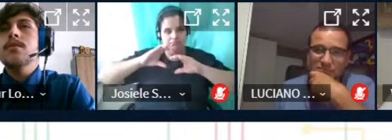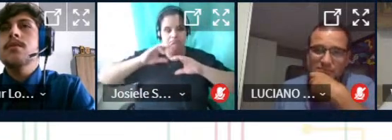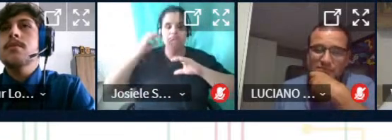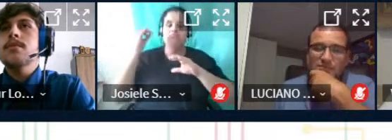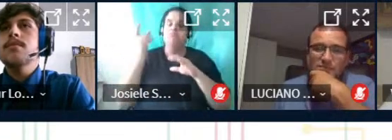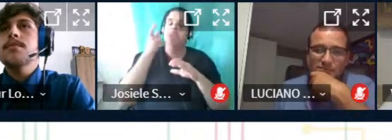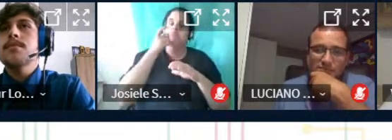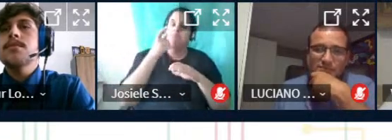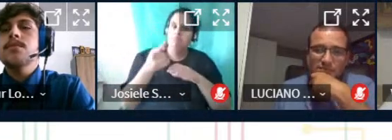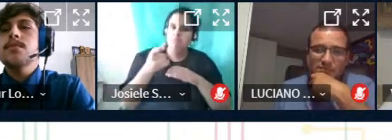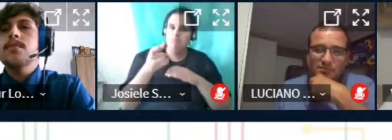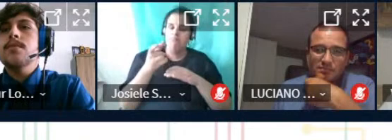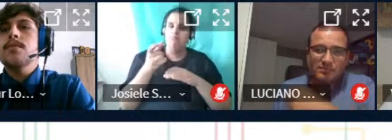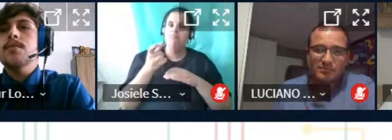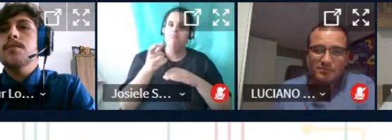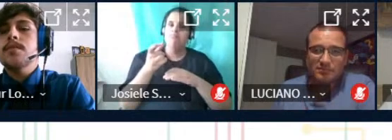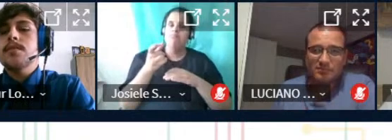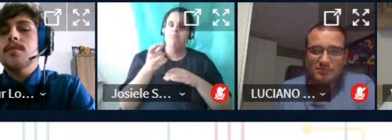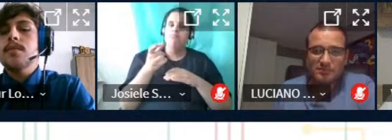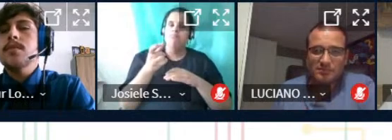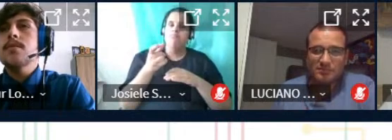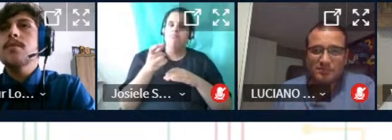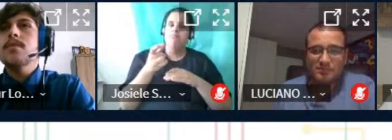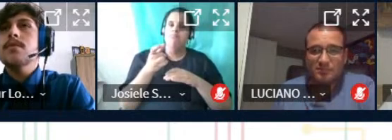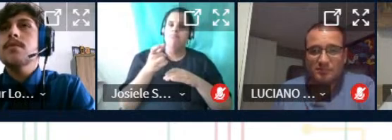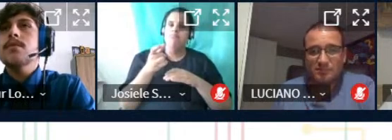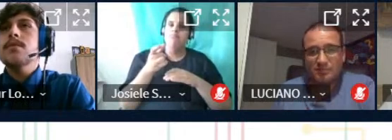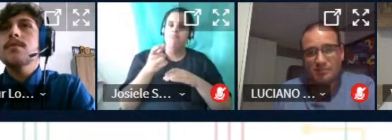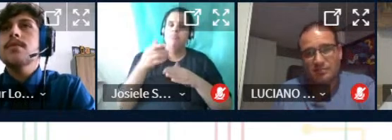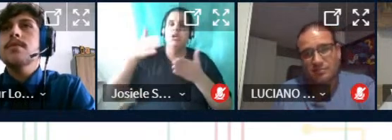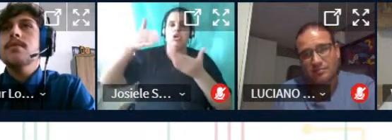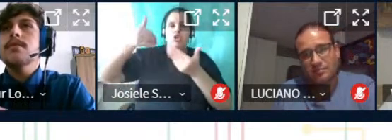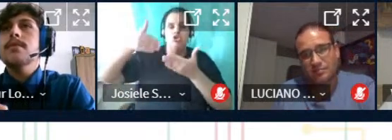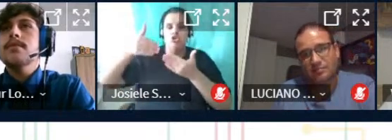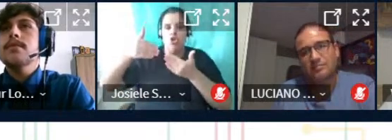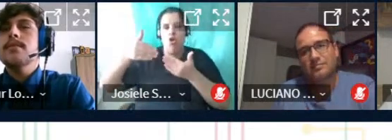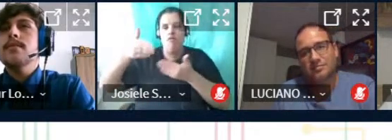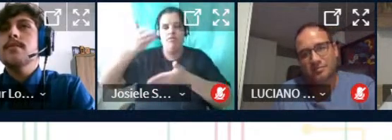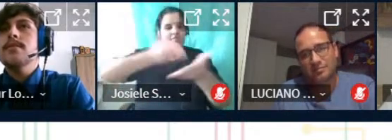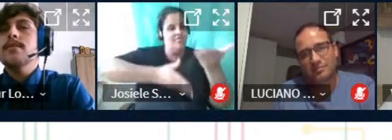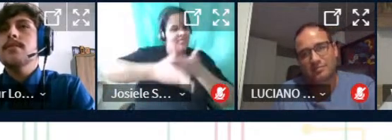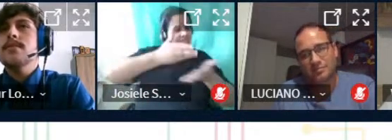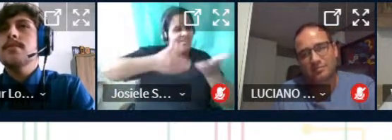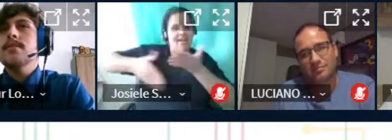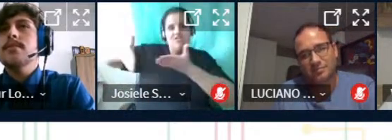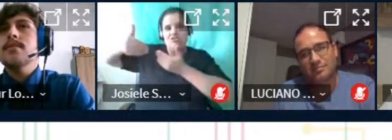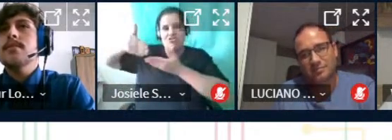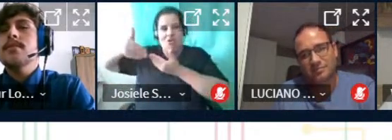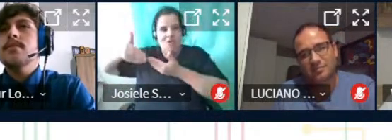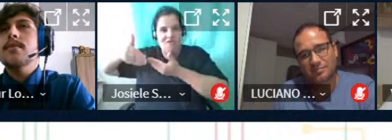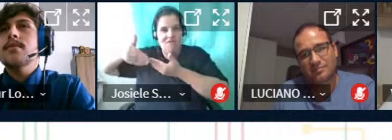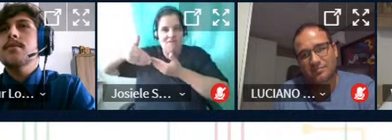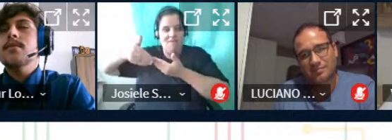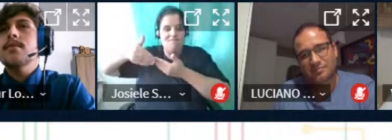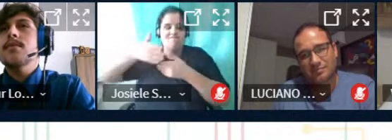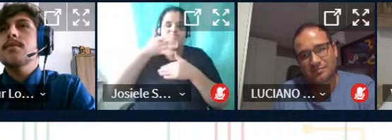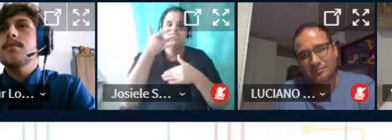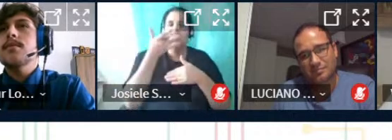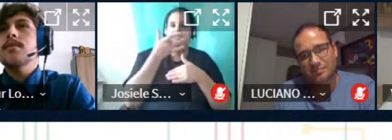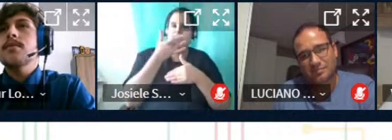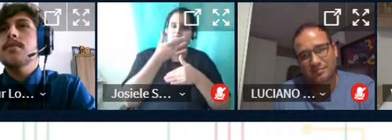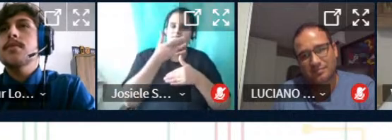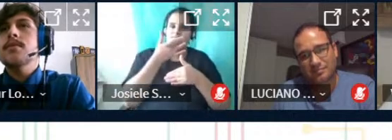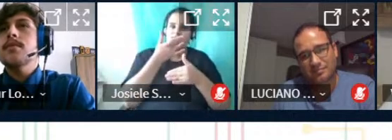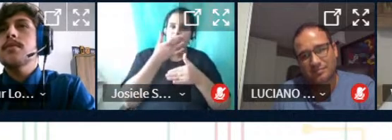interessante justamente jovem falando para jovem não é e aí vai nessa eu acho que facilita muito